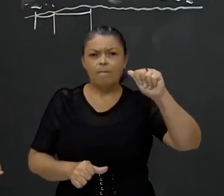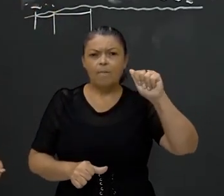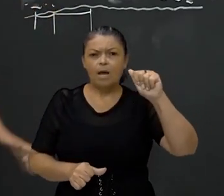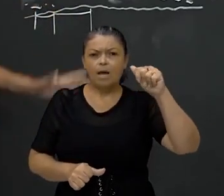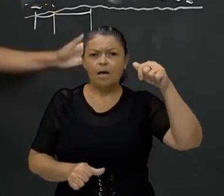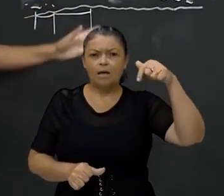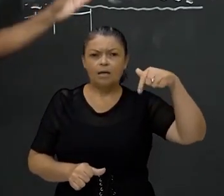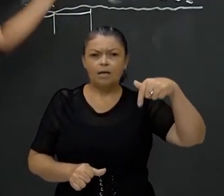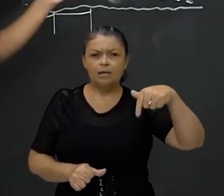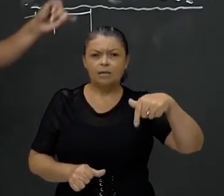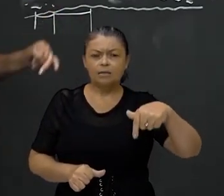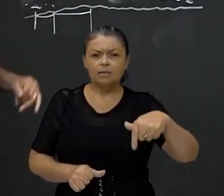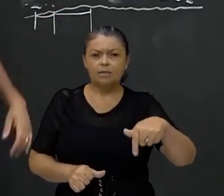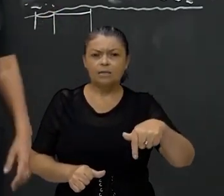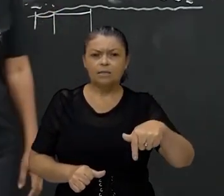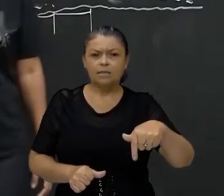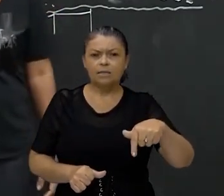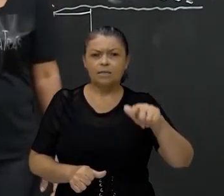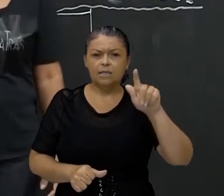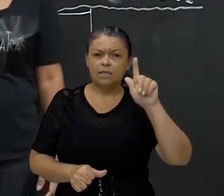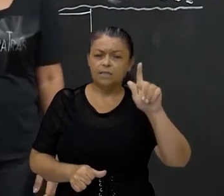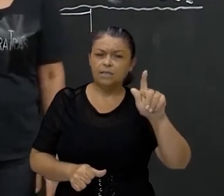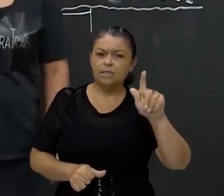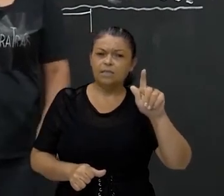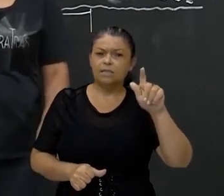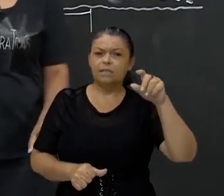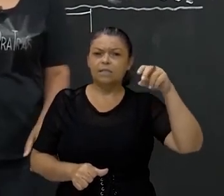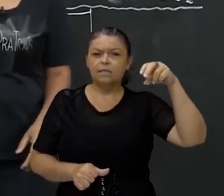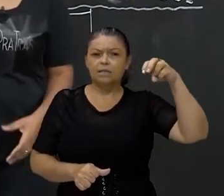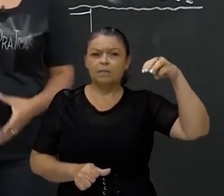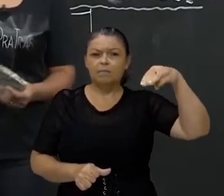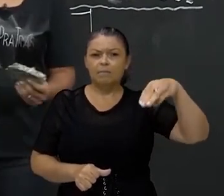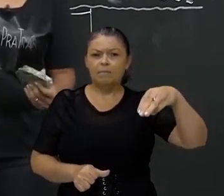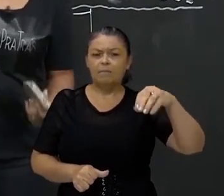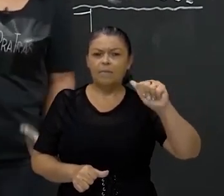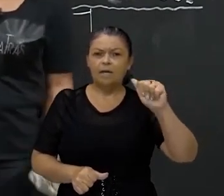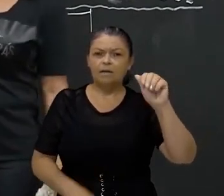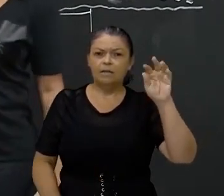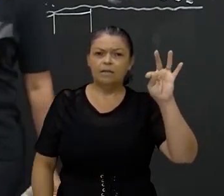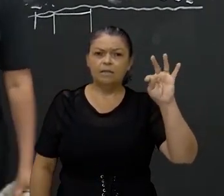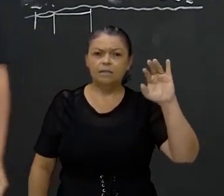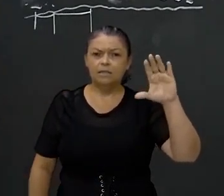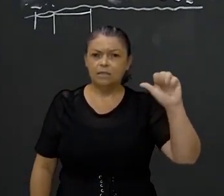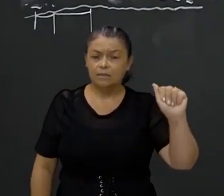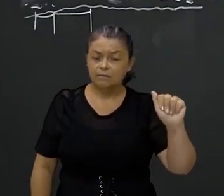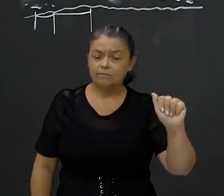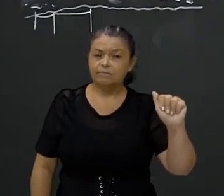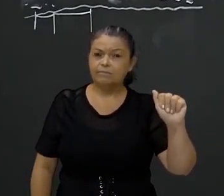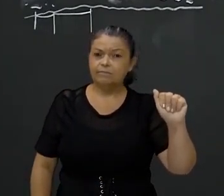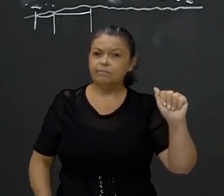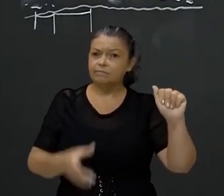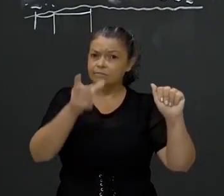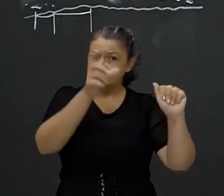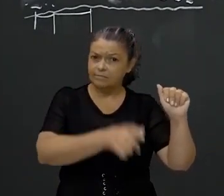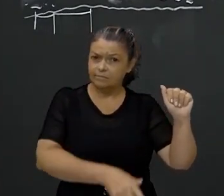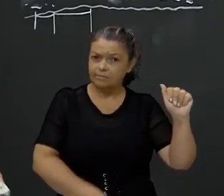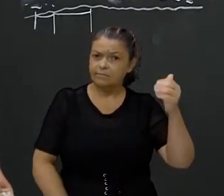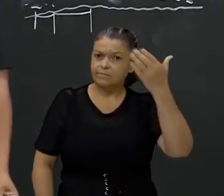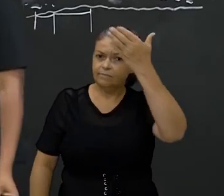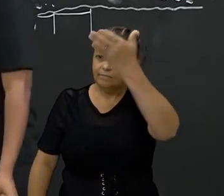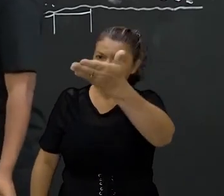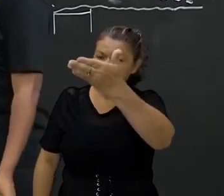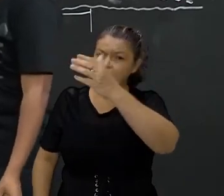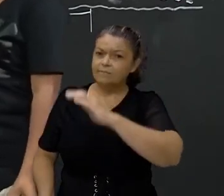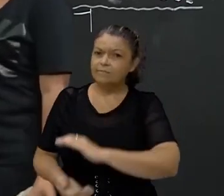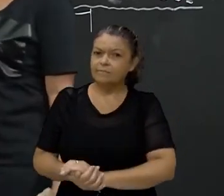rocha metamórfica, que é o exemplo do Pão de Açúcar. Tranquilo? Relembrando então, magmática, as mais novas e